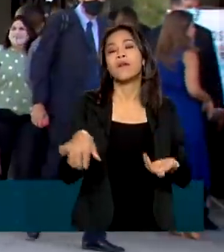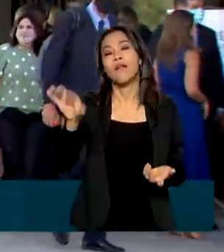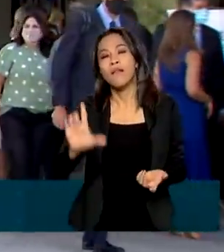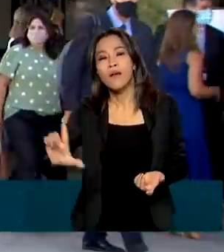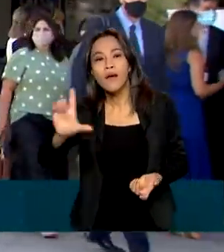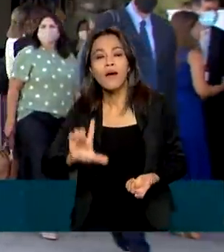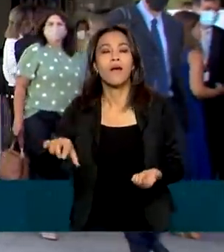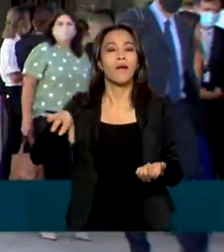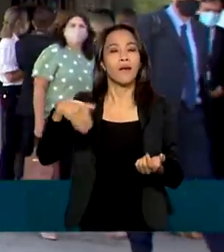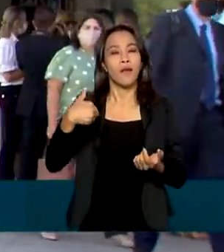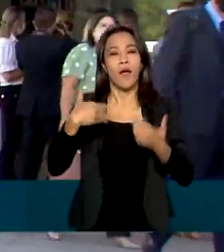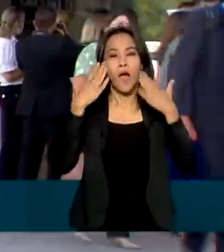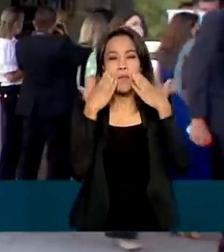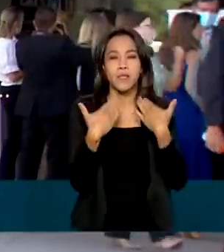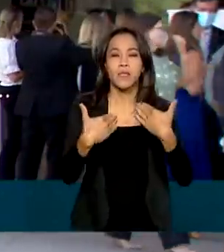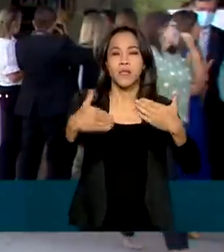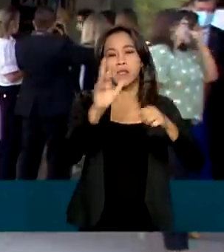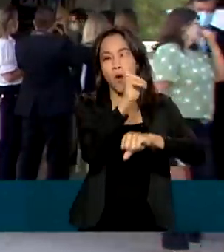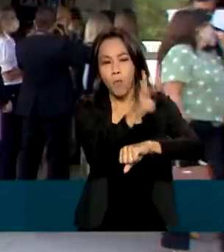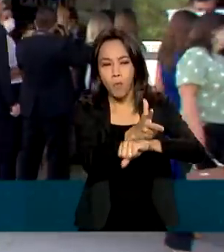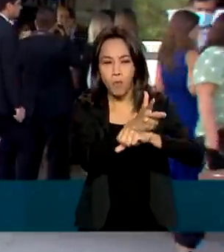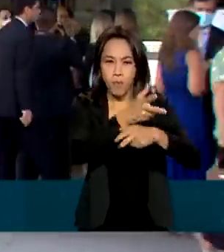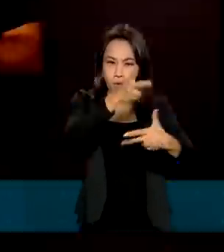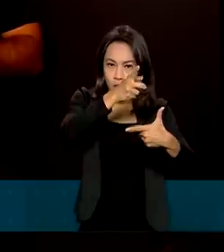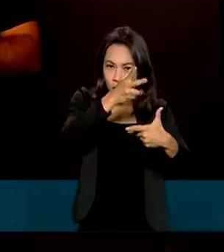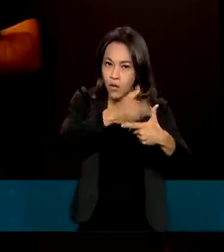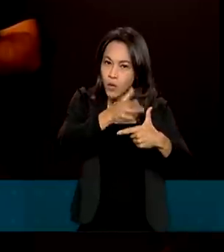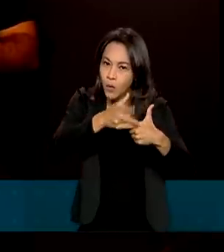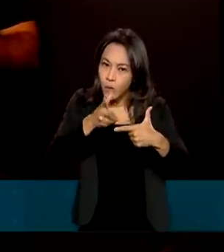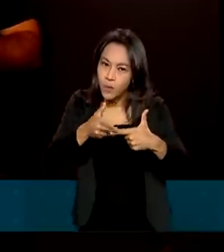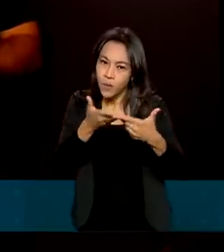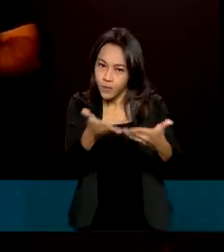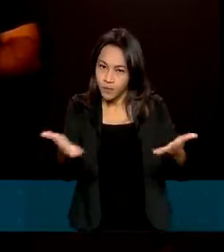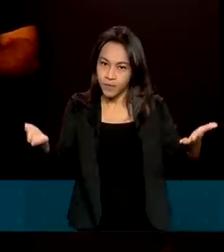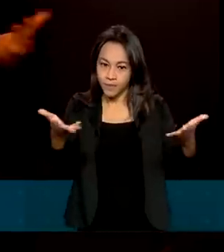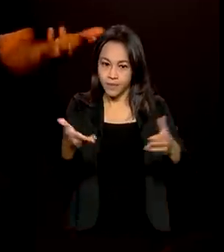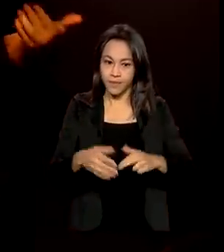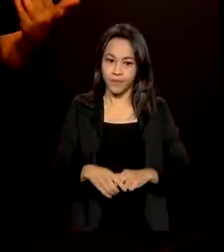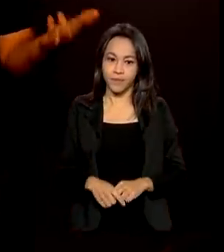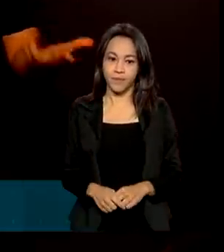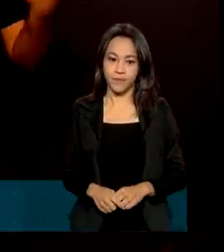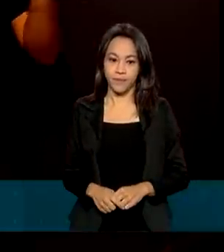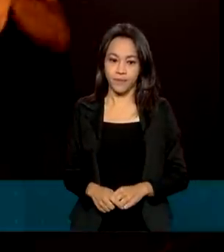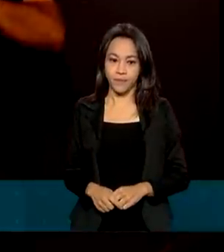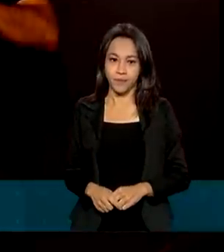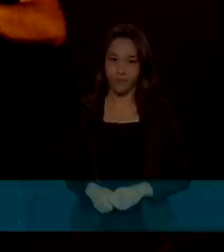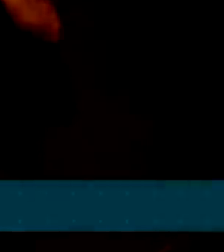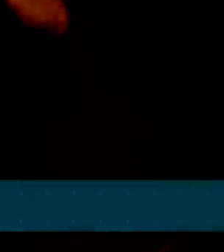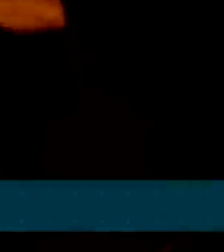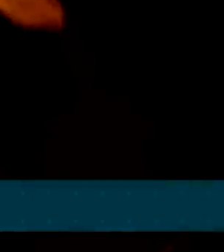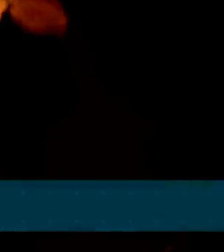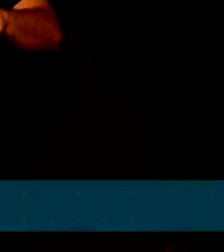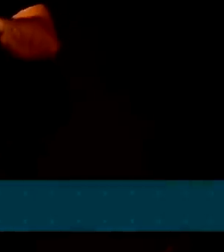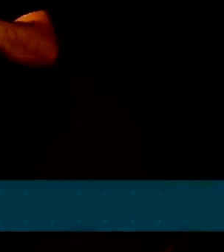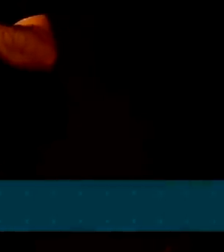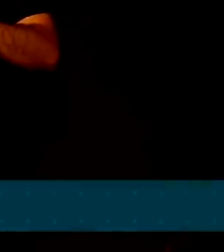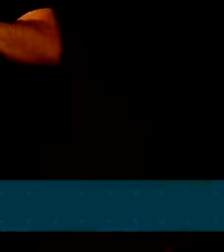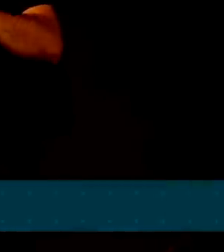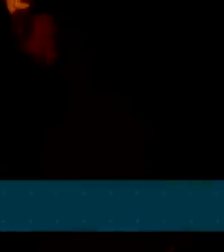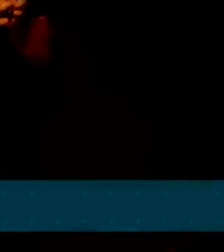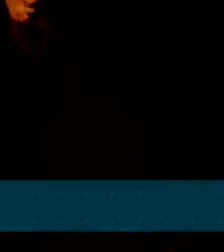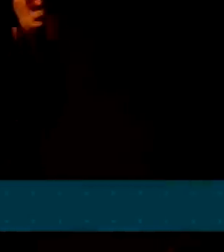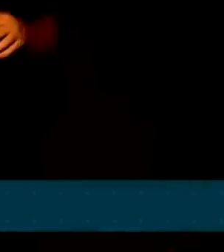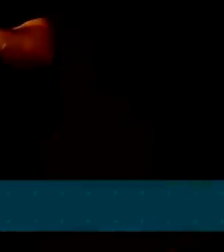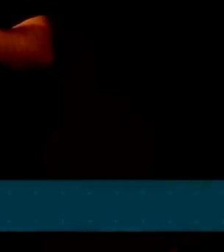da apresentação de documentários e curtas-metragens. Vamos prestigiar e trazer pessoas para verem a jornada,